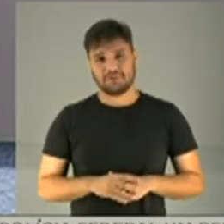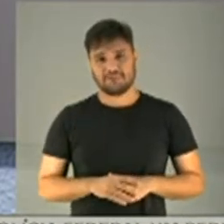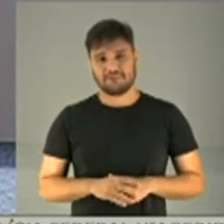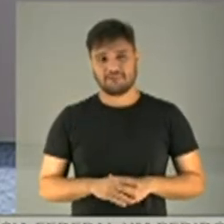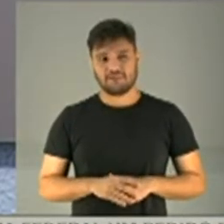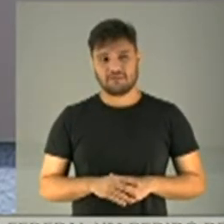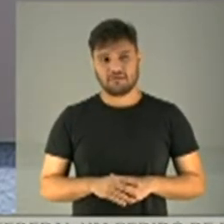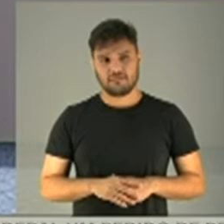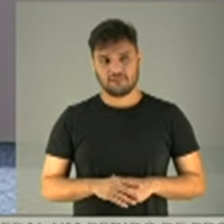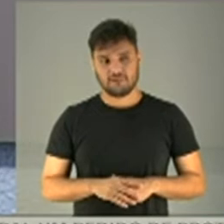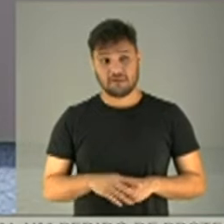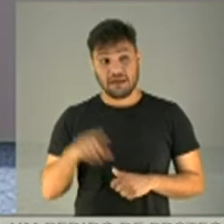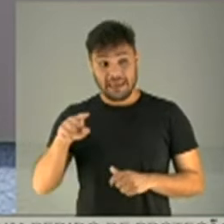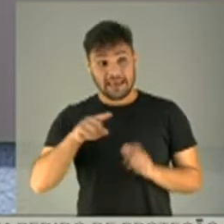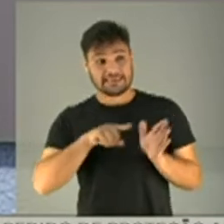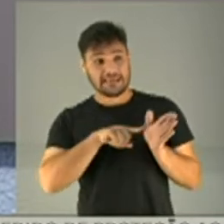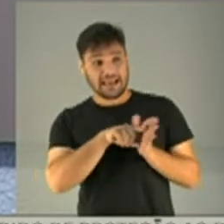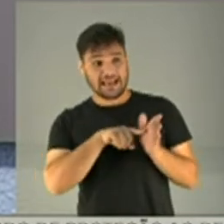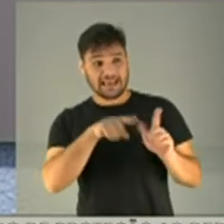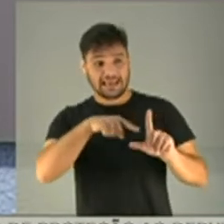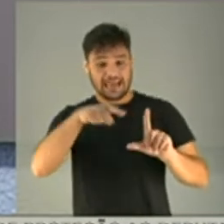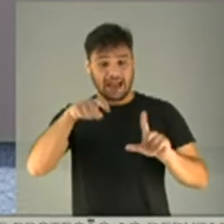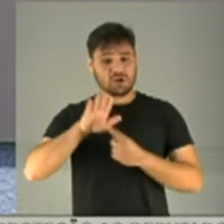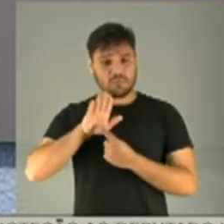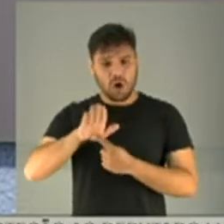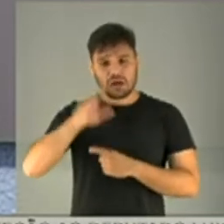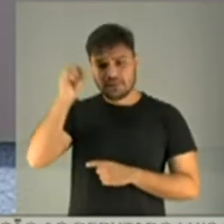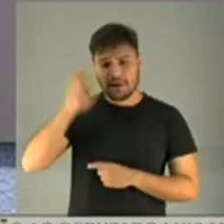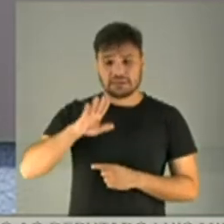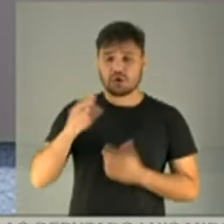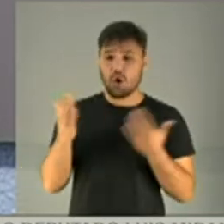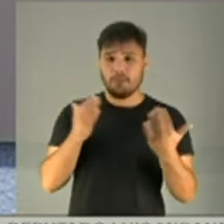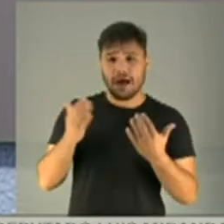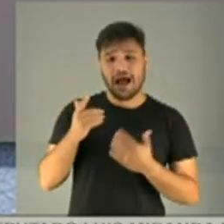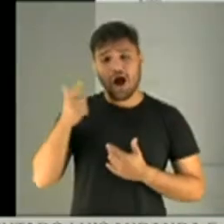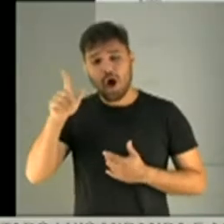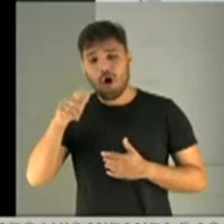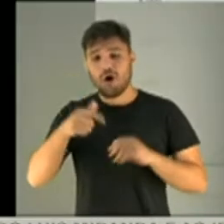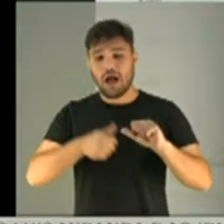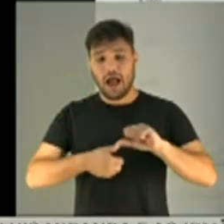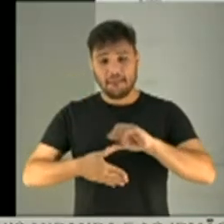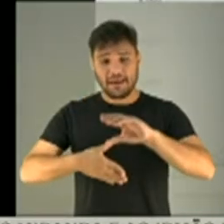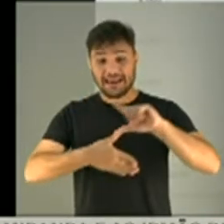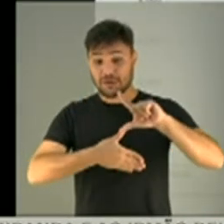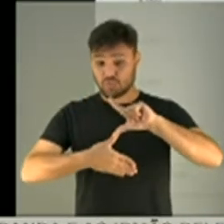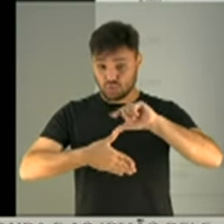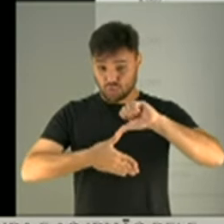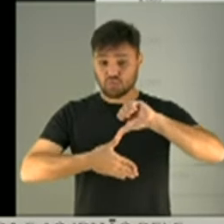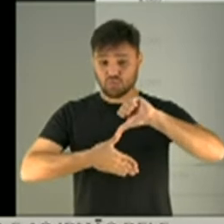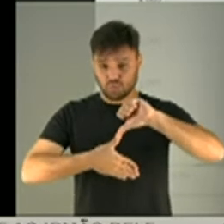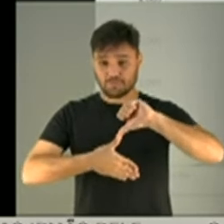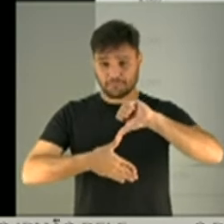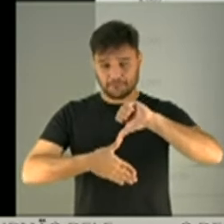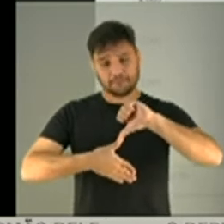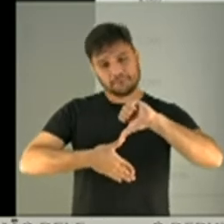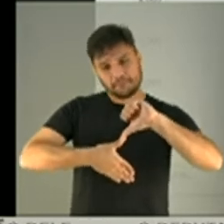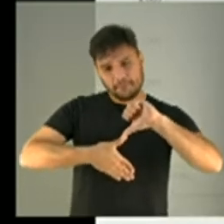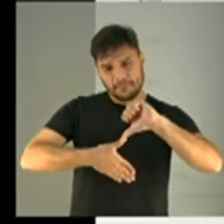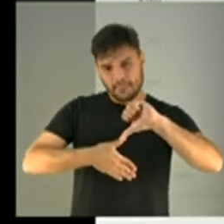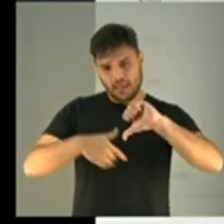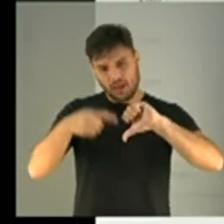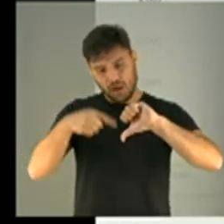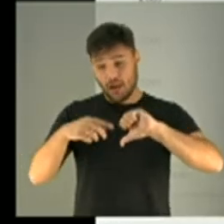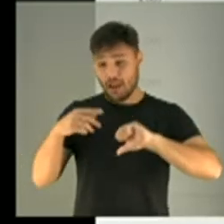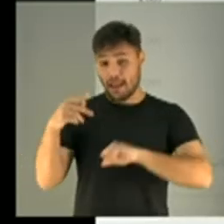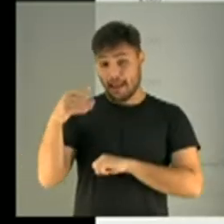Esse é o gráfico que mostra o Brasil comparado com o resto da América, da América do Sul. E, realmente, aí o